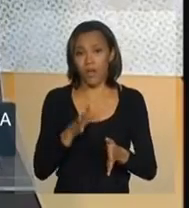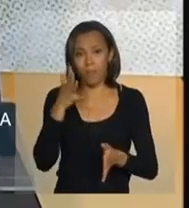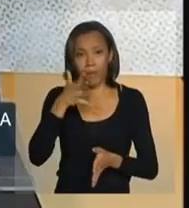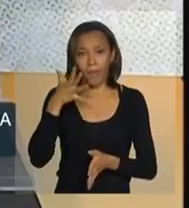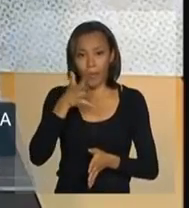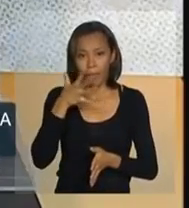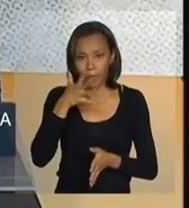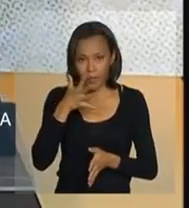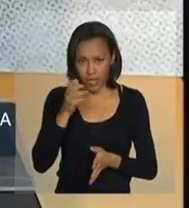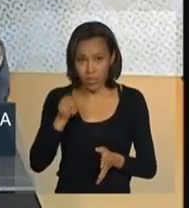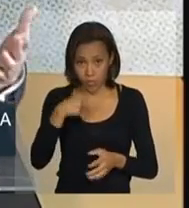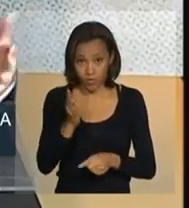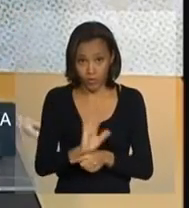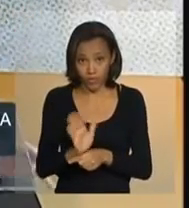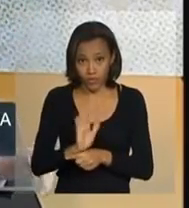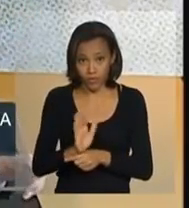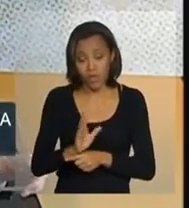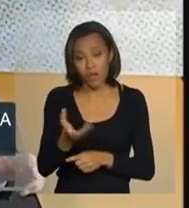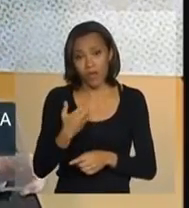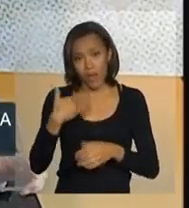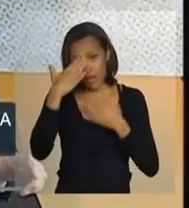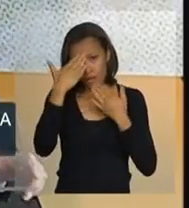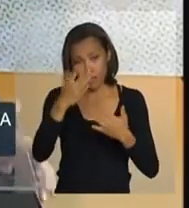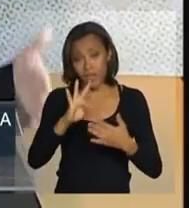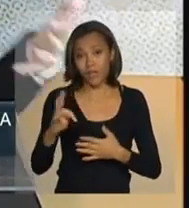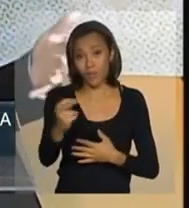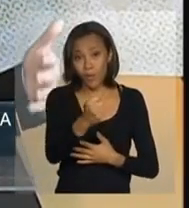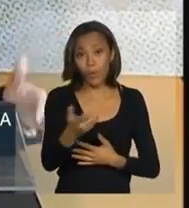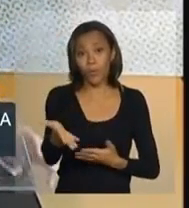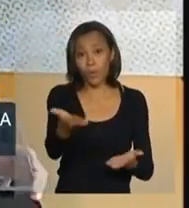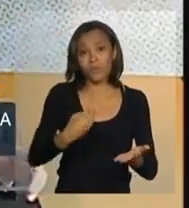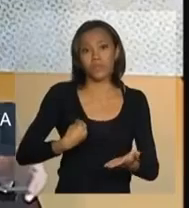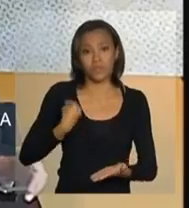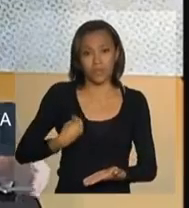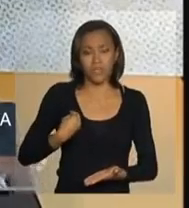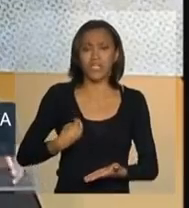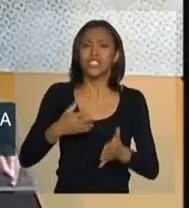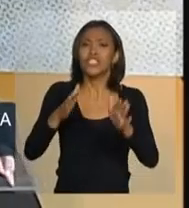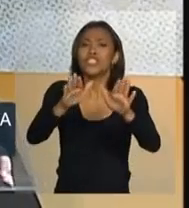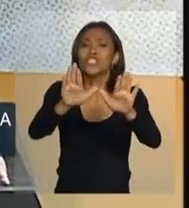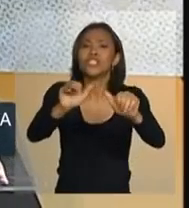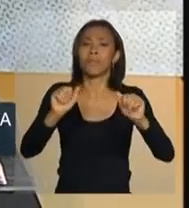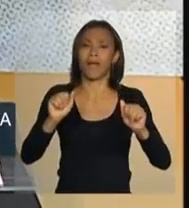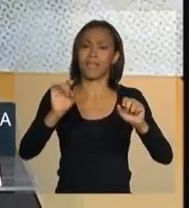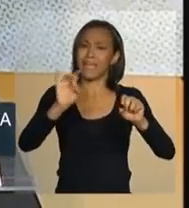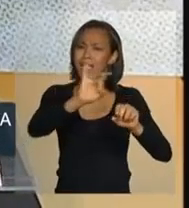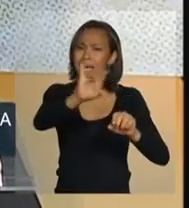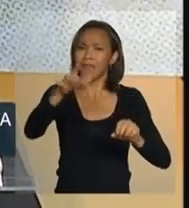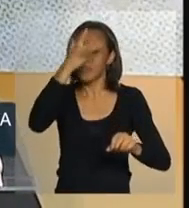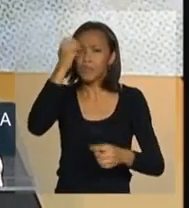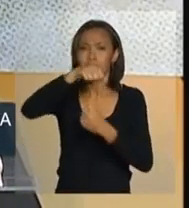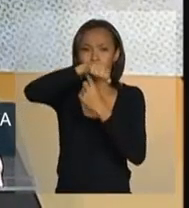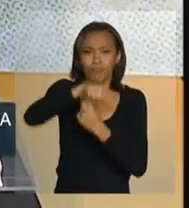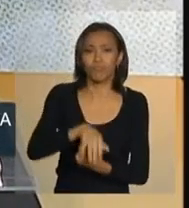passo o filme, isso? Então, eu queria agradecer a todos os senhores e convocar para que cada um aqui seja multiplicador